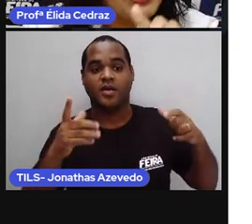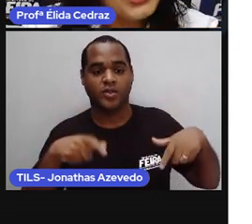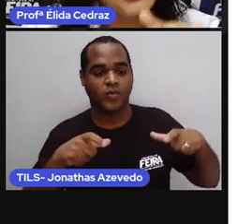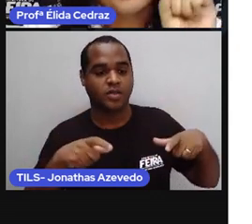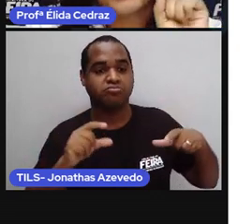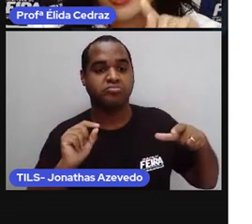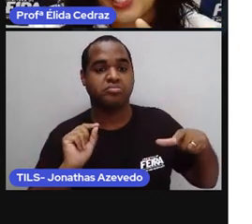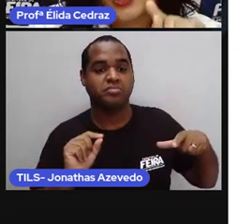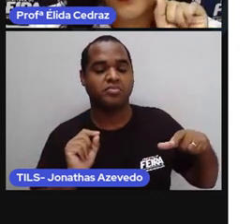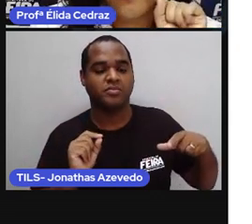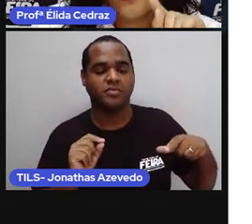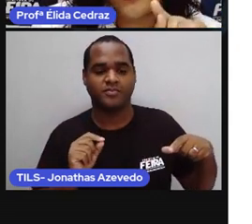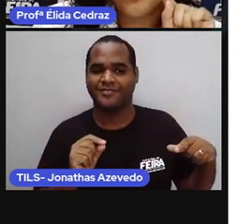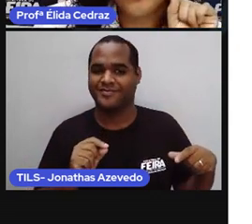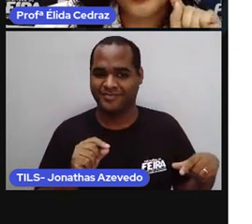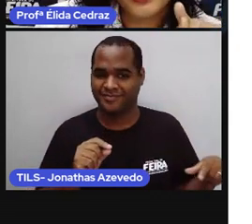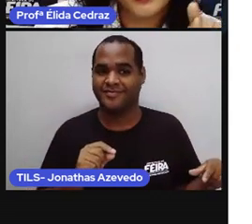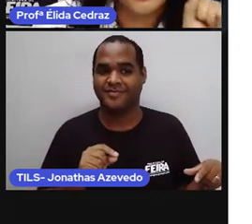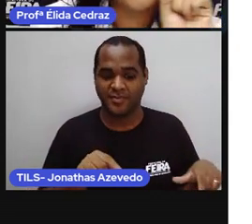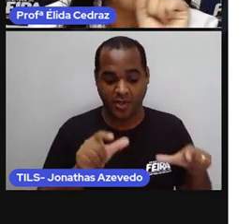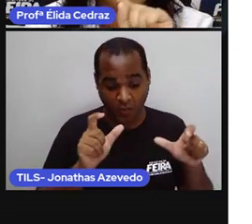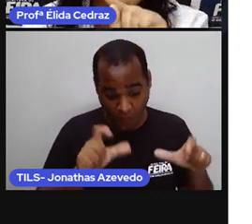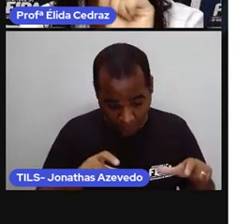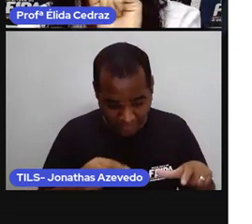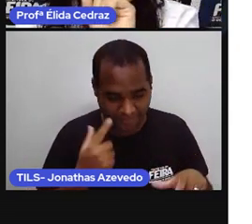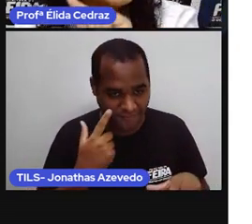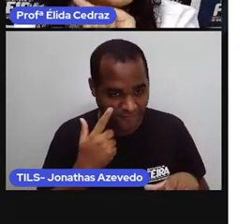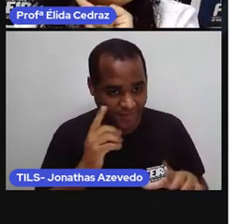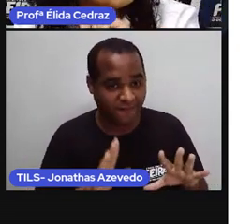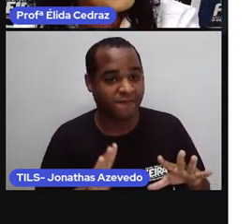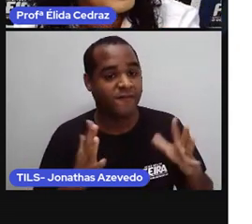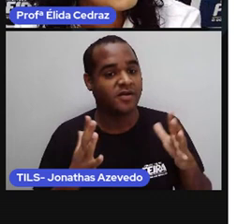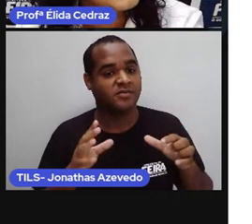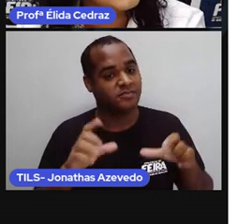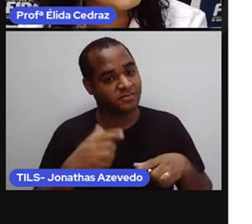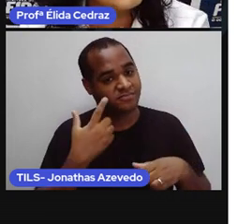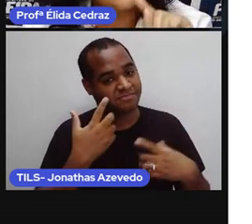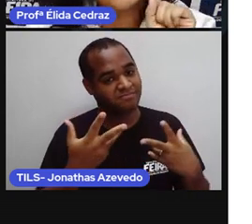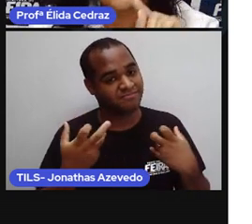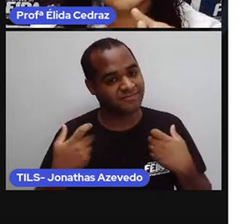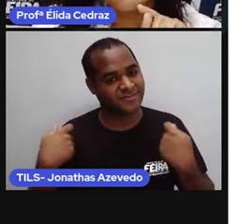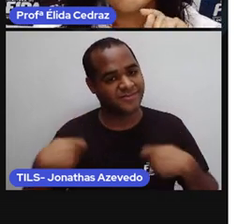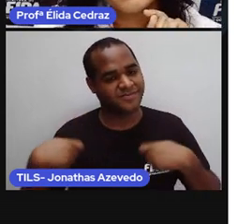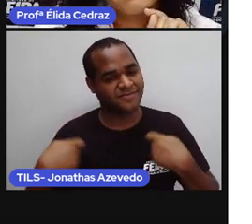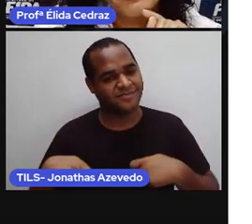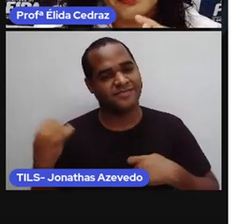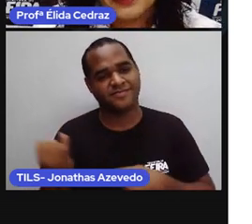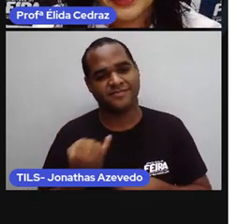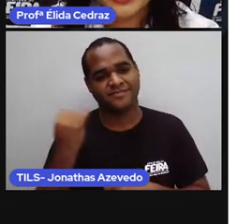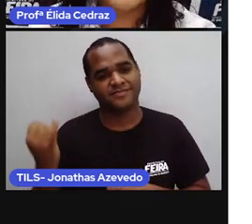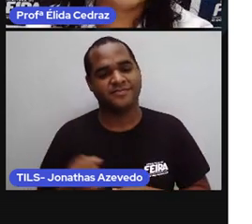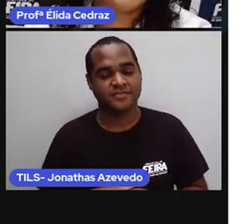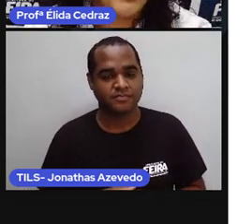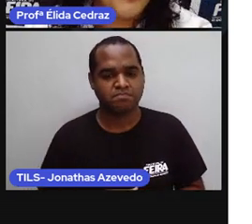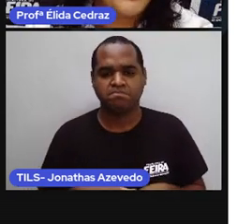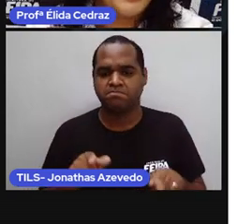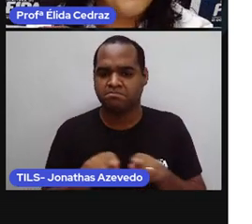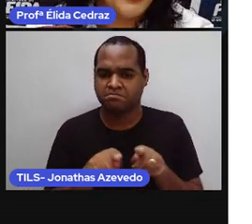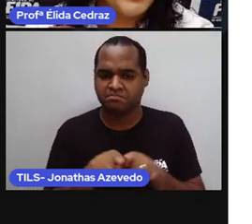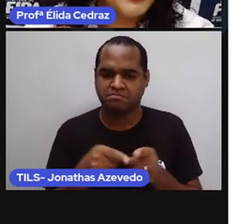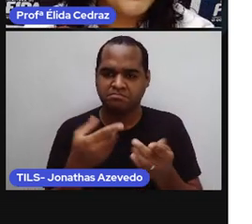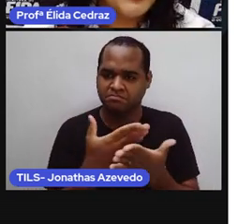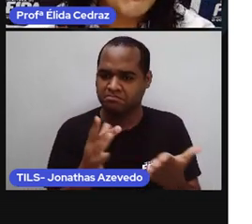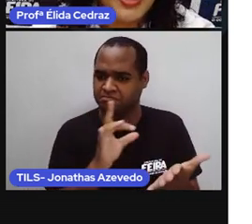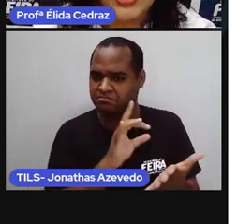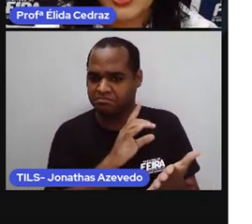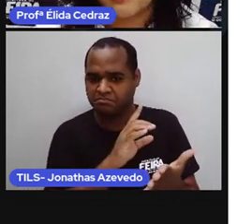convite tem o lugar onde será a festa e também está perguntando qual é